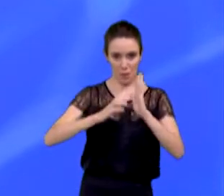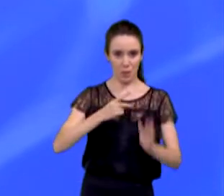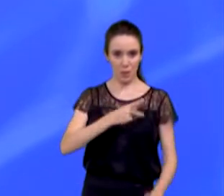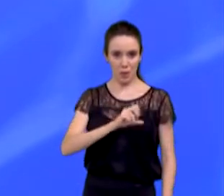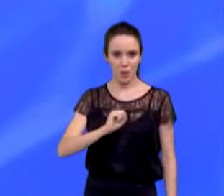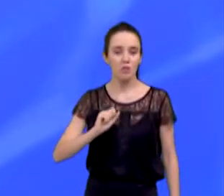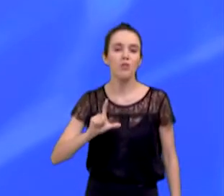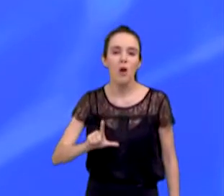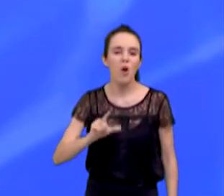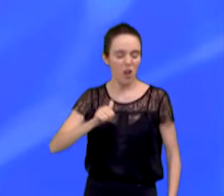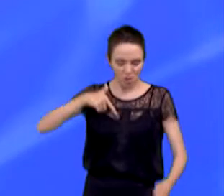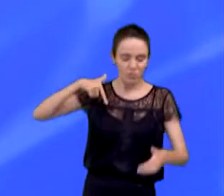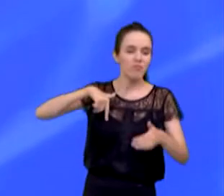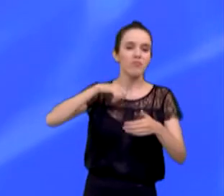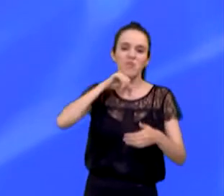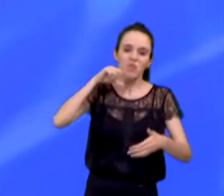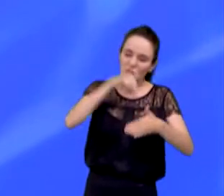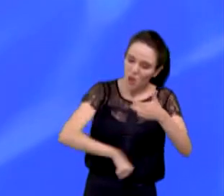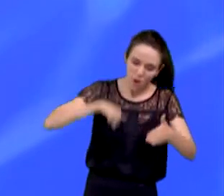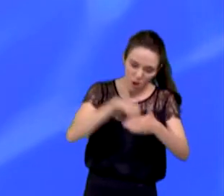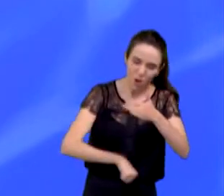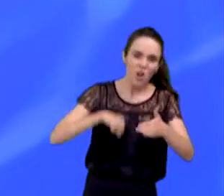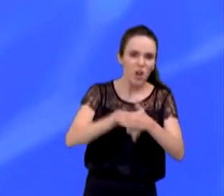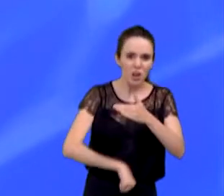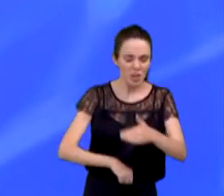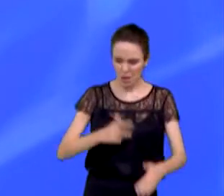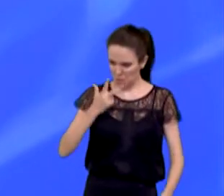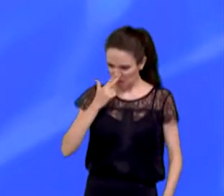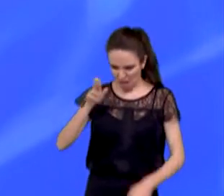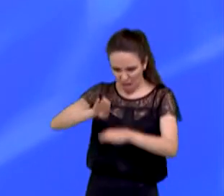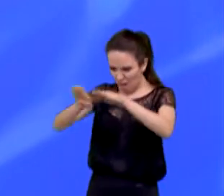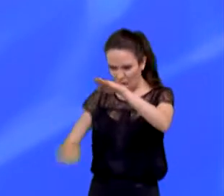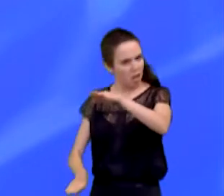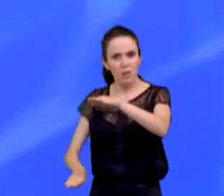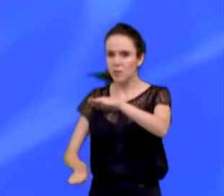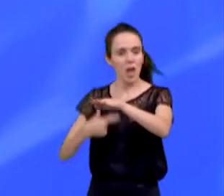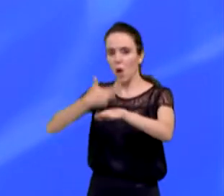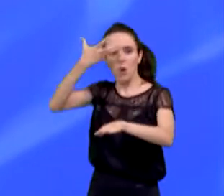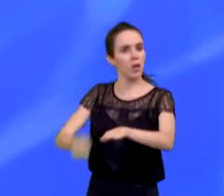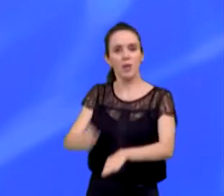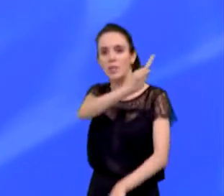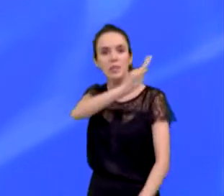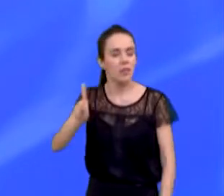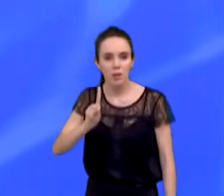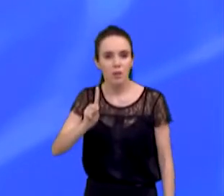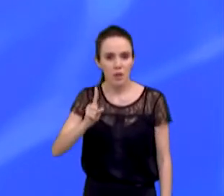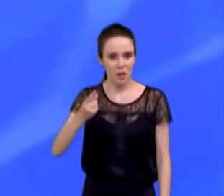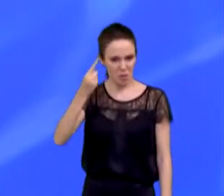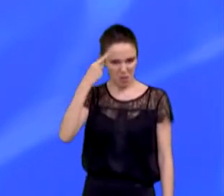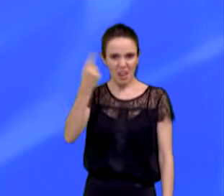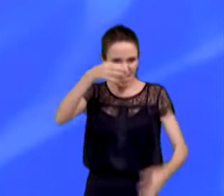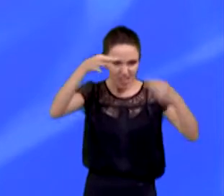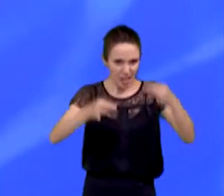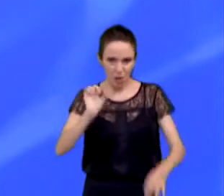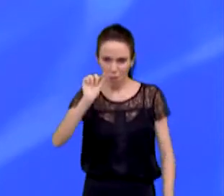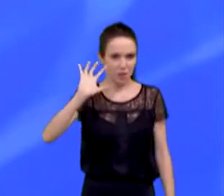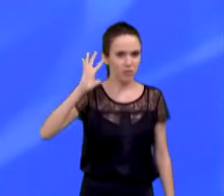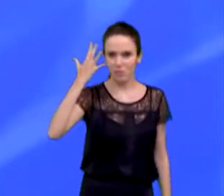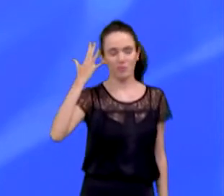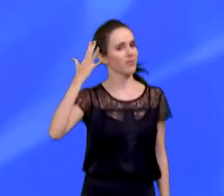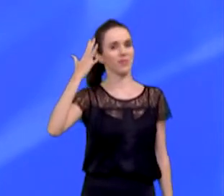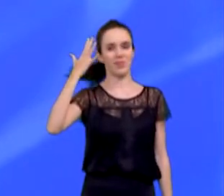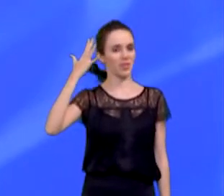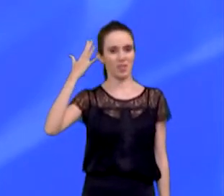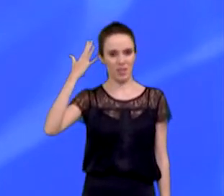o PSOL é o partido daqueles que se indignam com a justiça social, daqueles que não acham certo o que está acontecendo, que não se